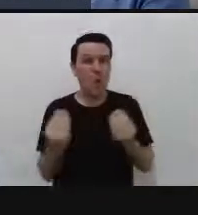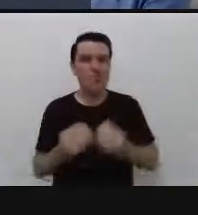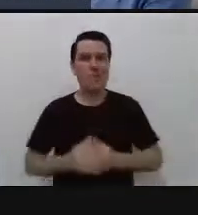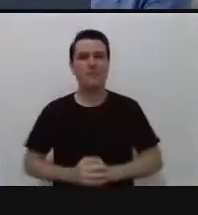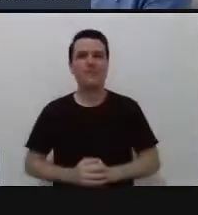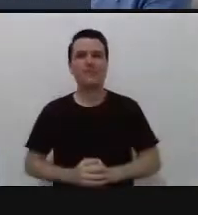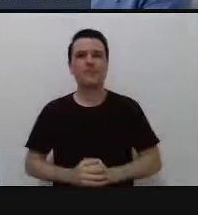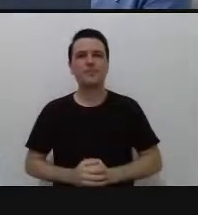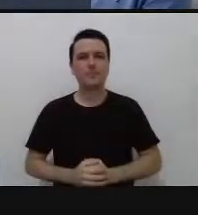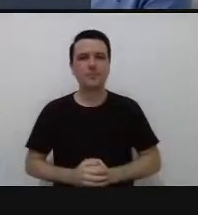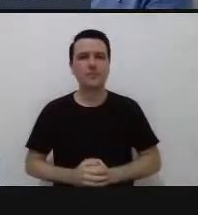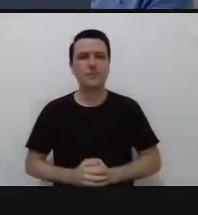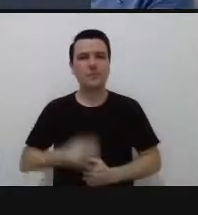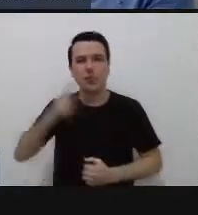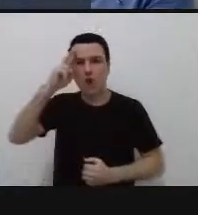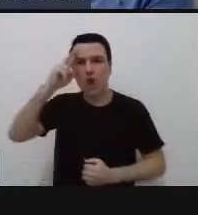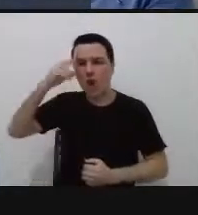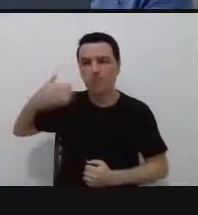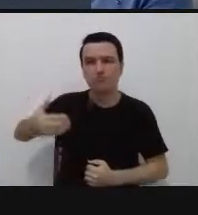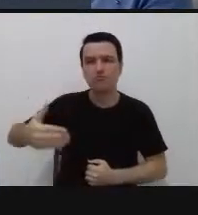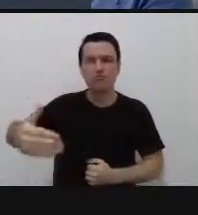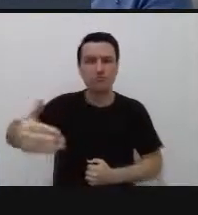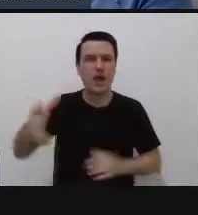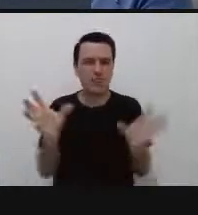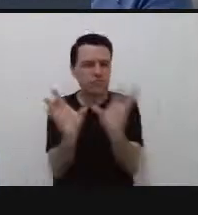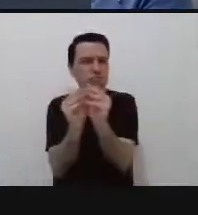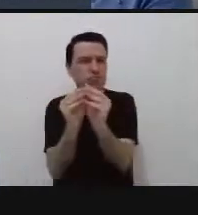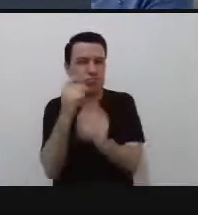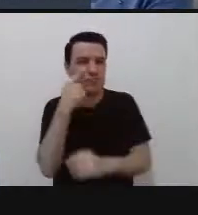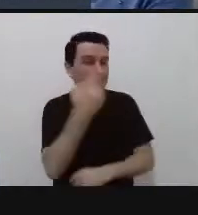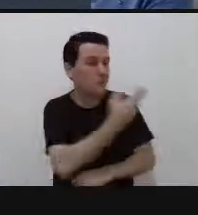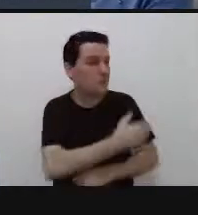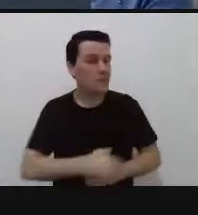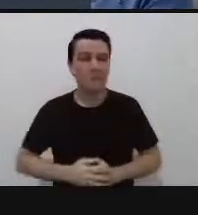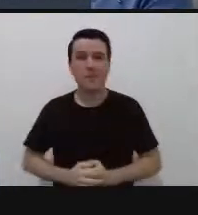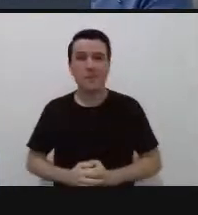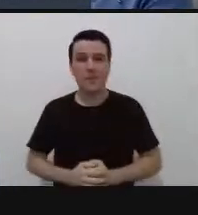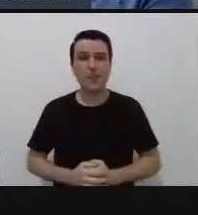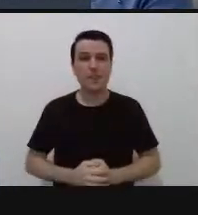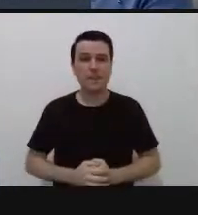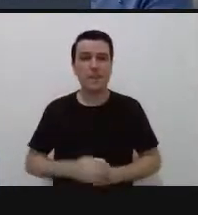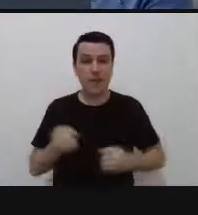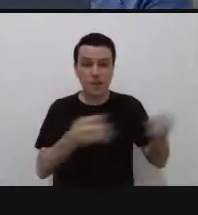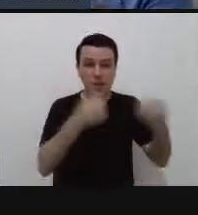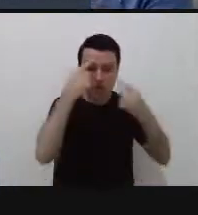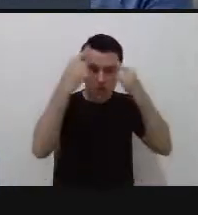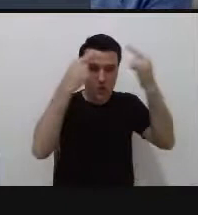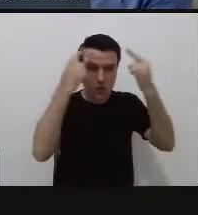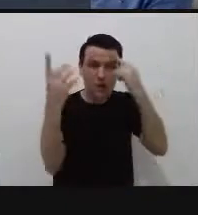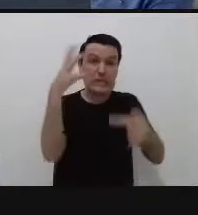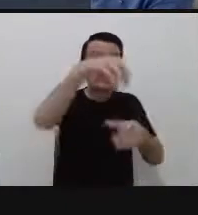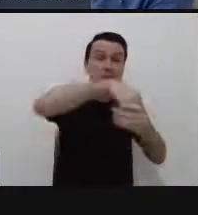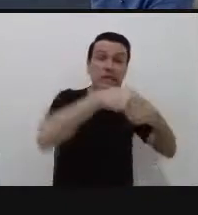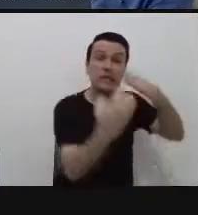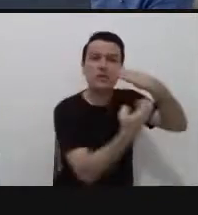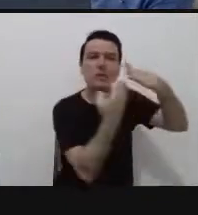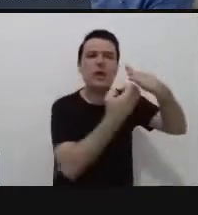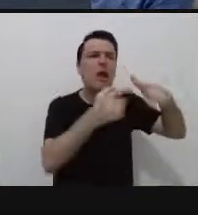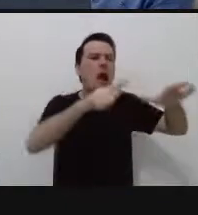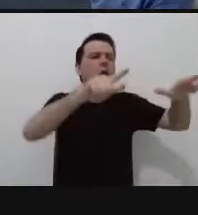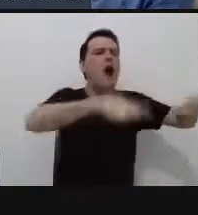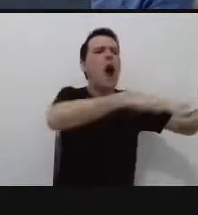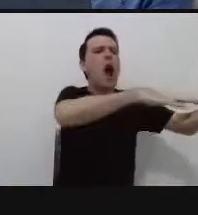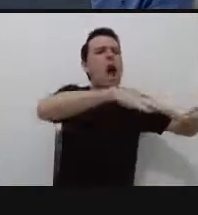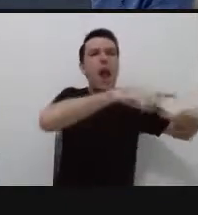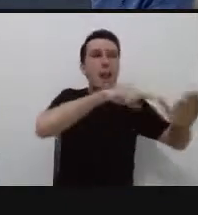E aí, ao longo do histórico da inovação, de maneira muito sintética, a inovação, ela estava normalmente dentro das empresas lá, nos setores de